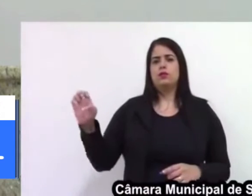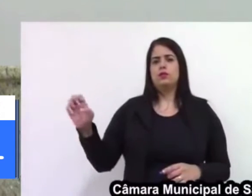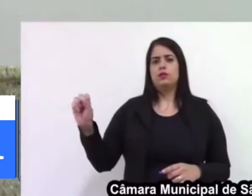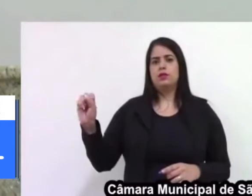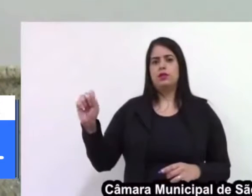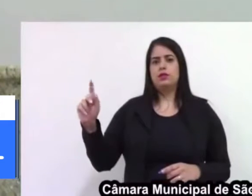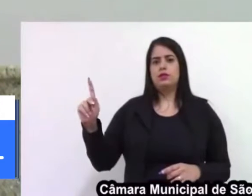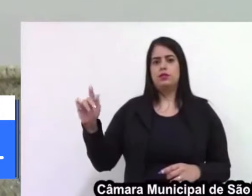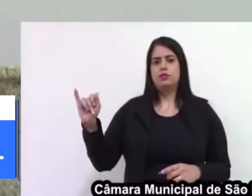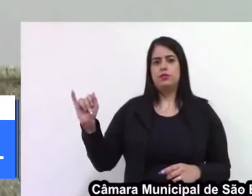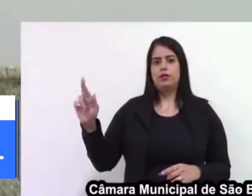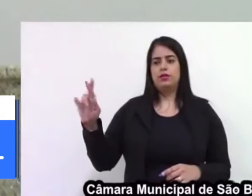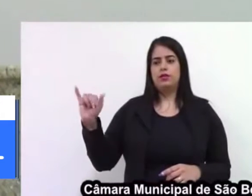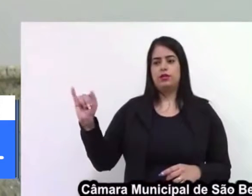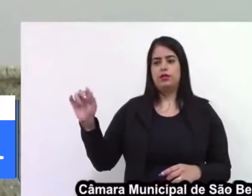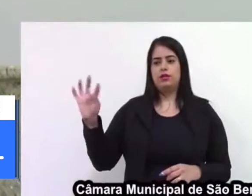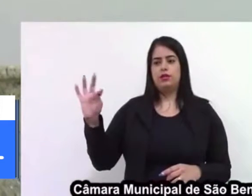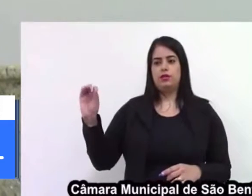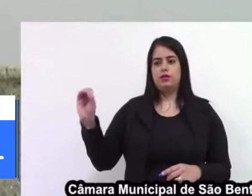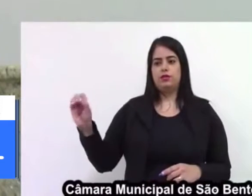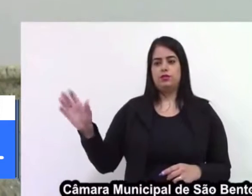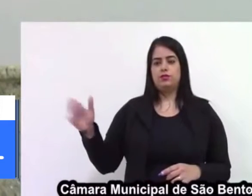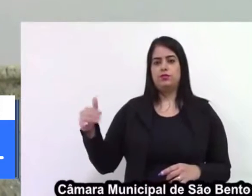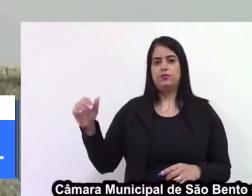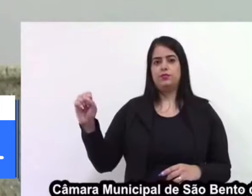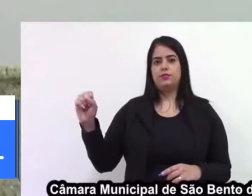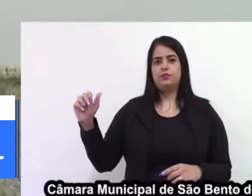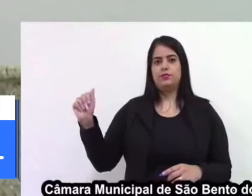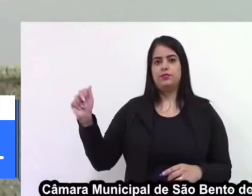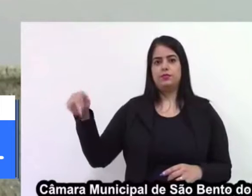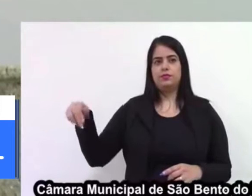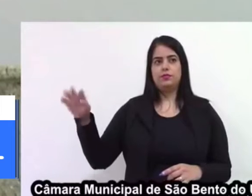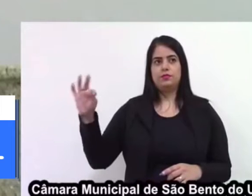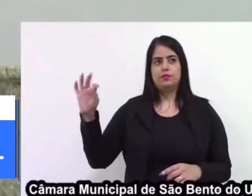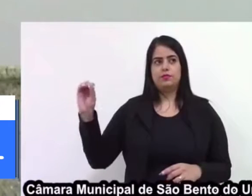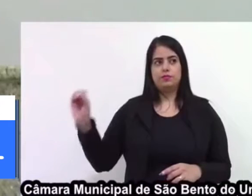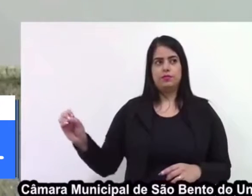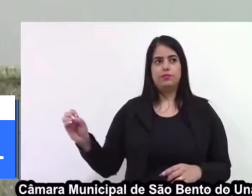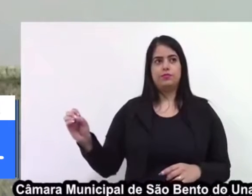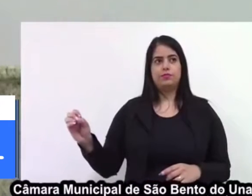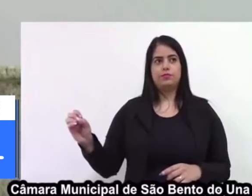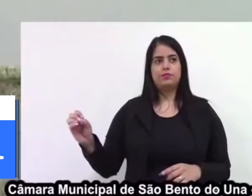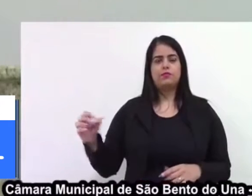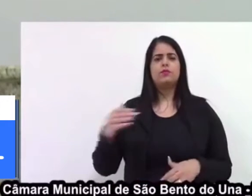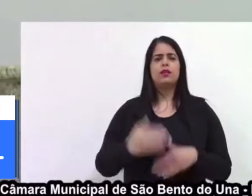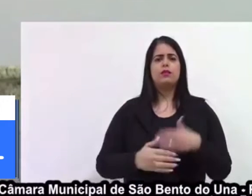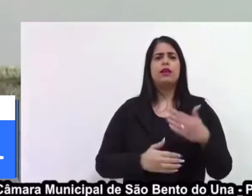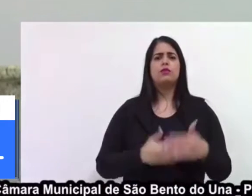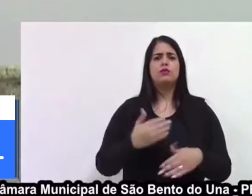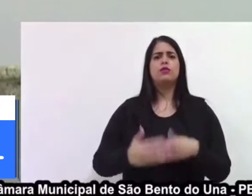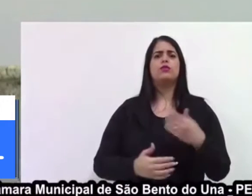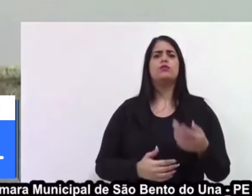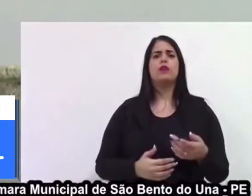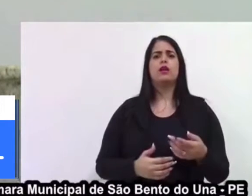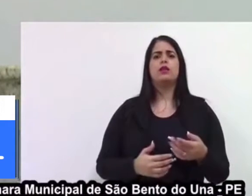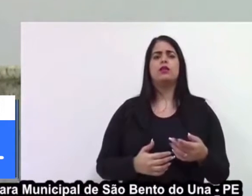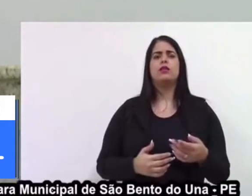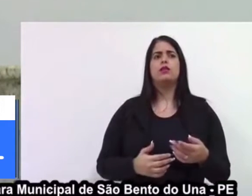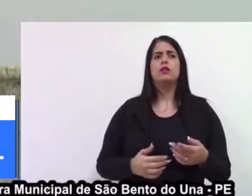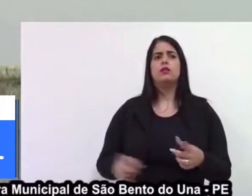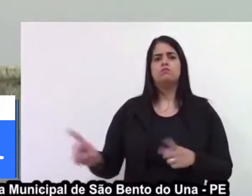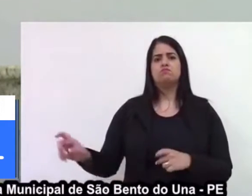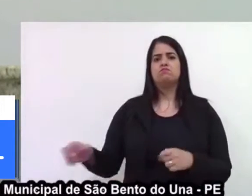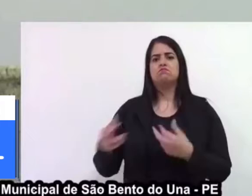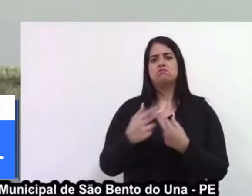continuidade às demais regiões que já foram solicitadas por vários colegas vereadores também aqui e por minha